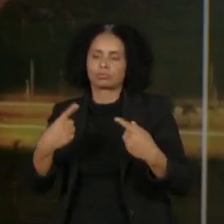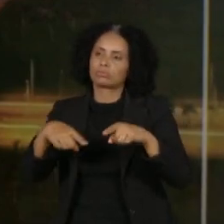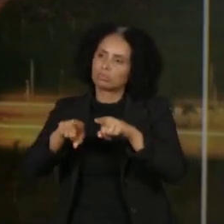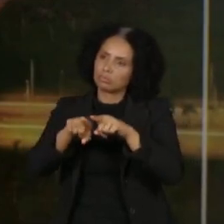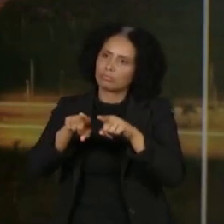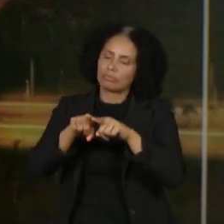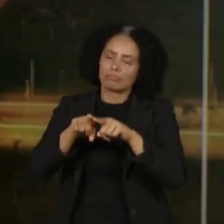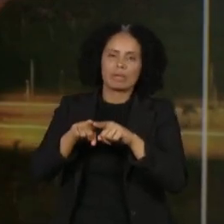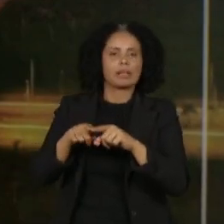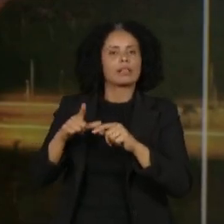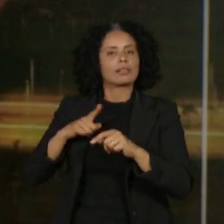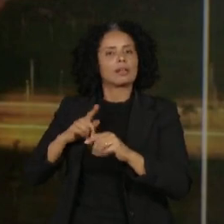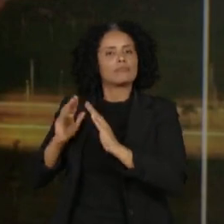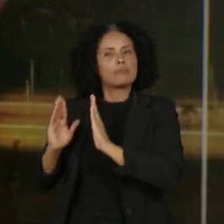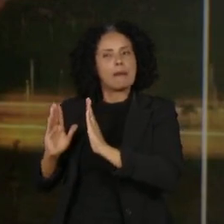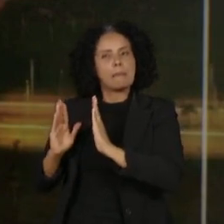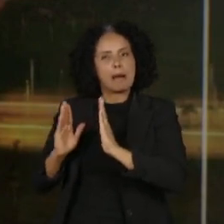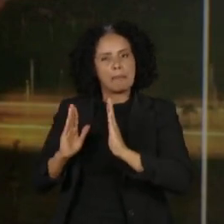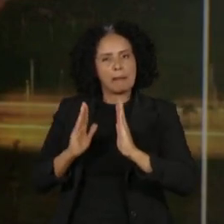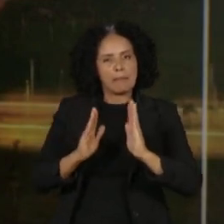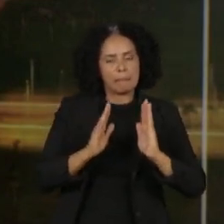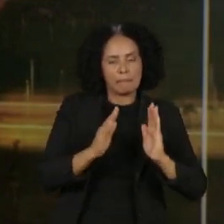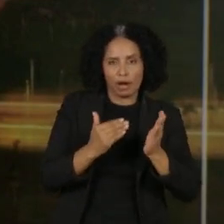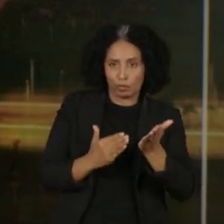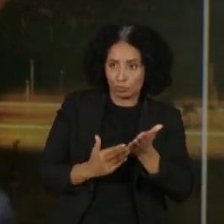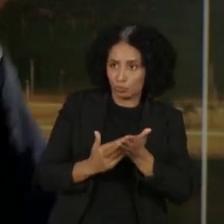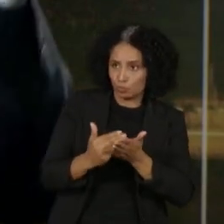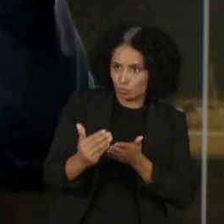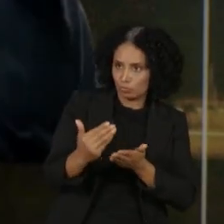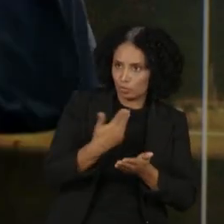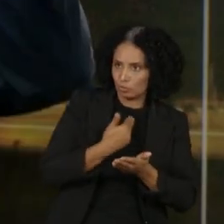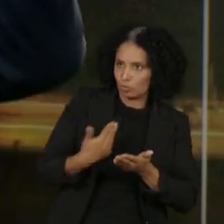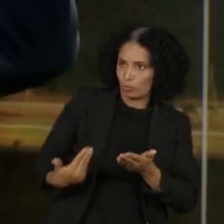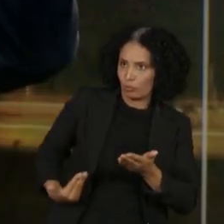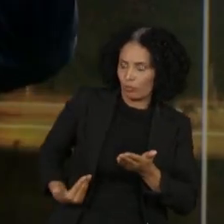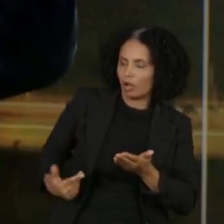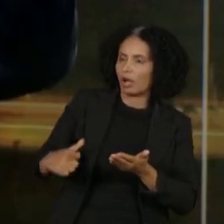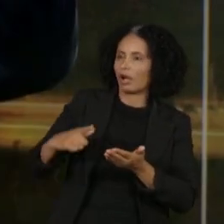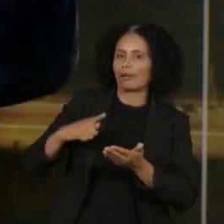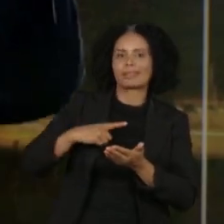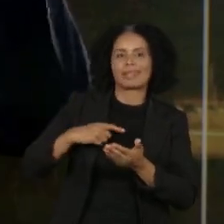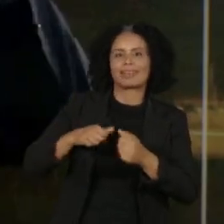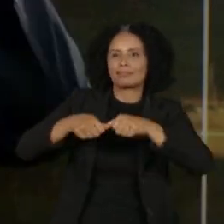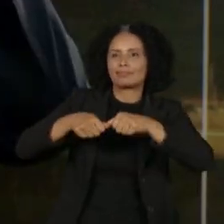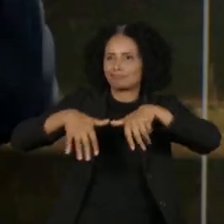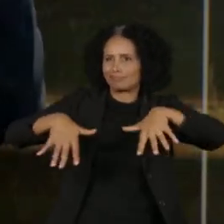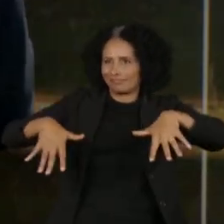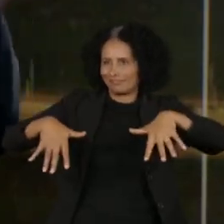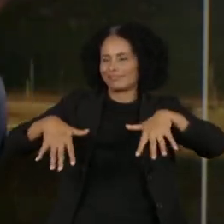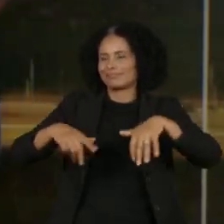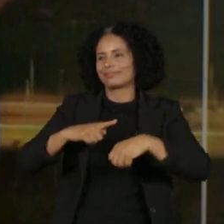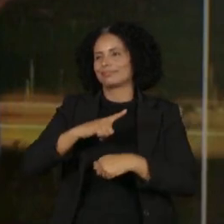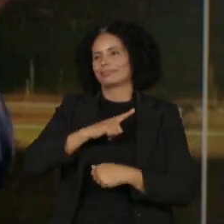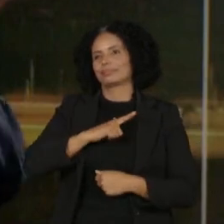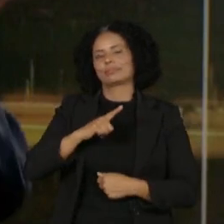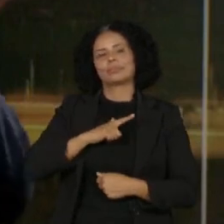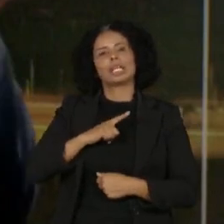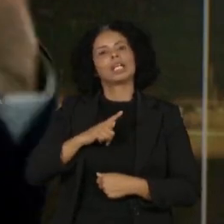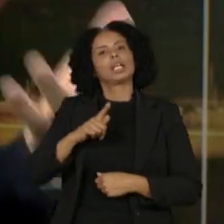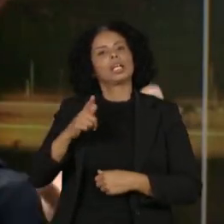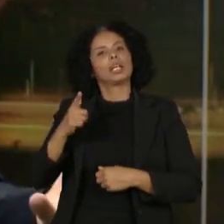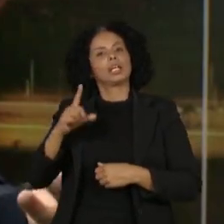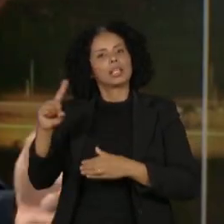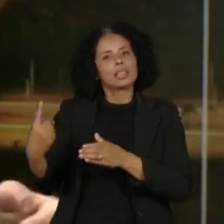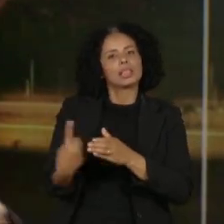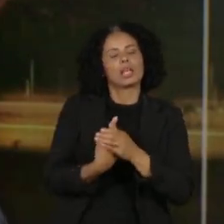imediata no começo do governo, que foi a exoneração de um certo nível hierárquico, e isso envolveu, inclusive, militares que